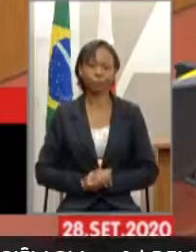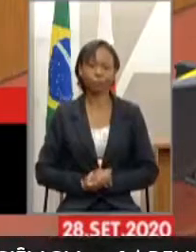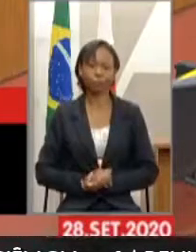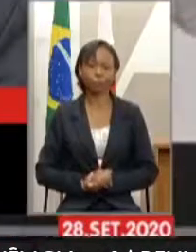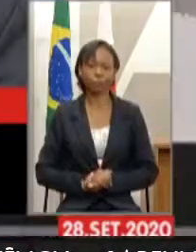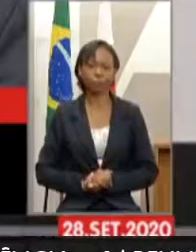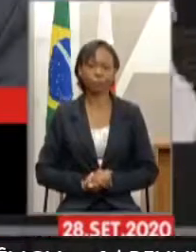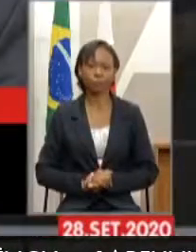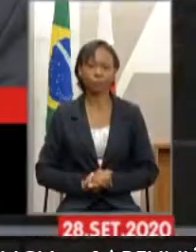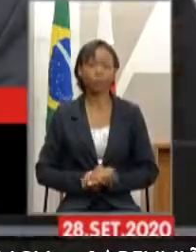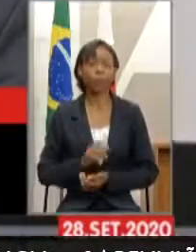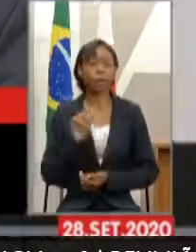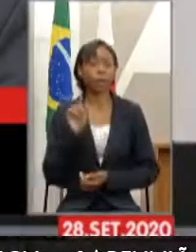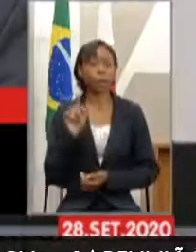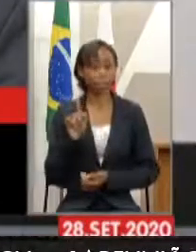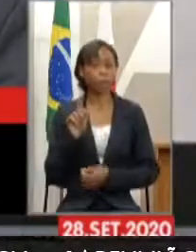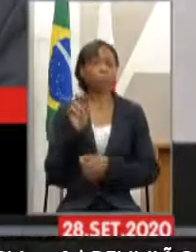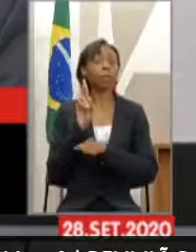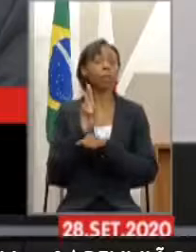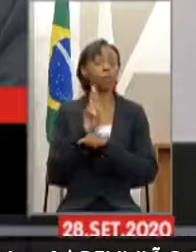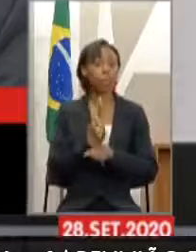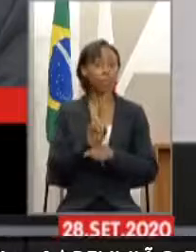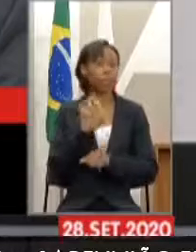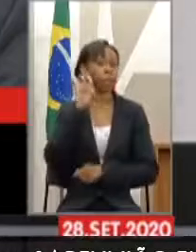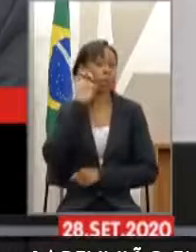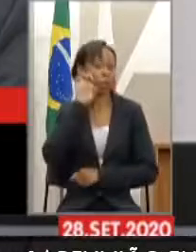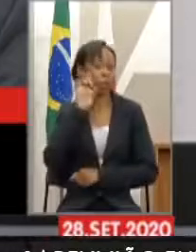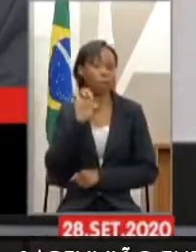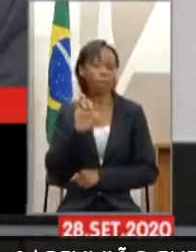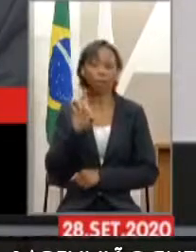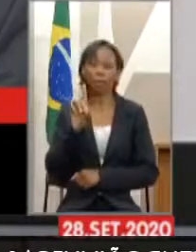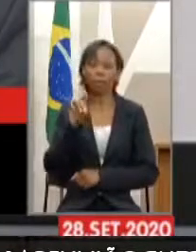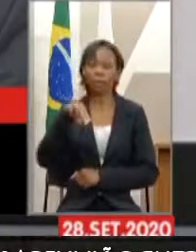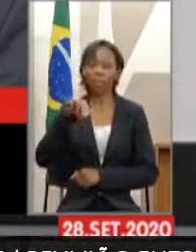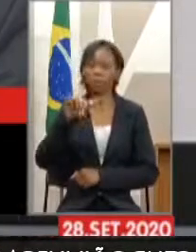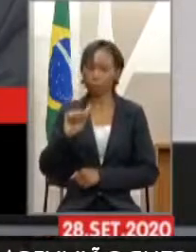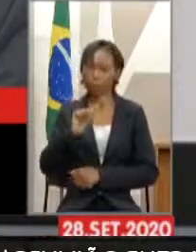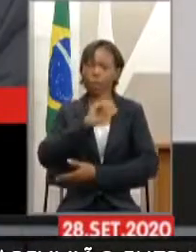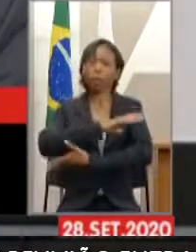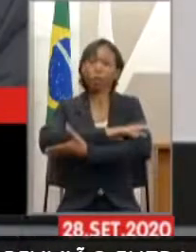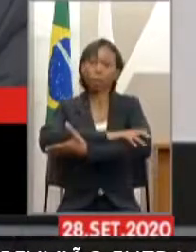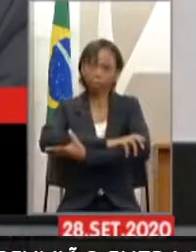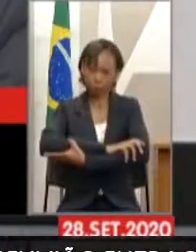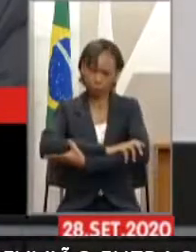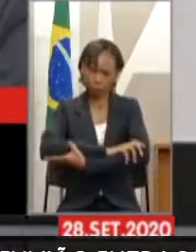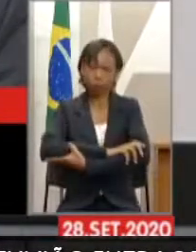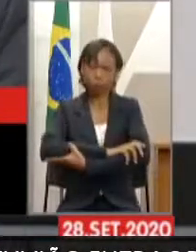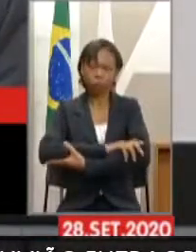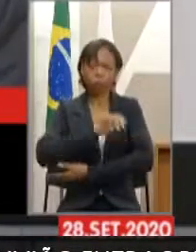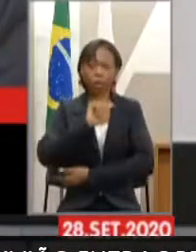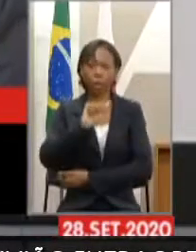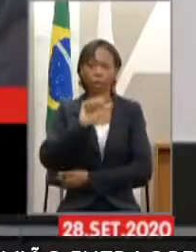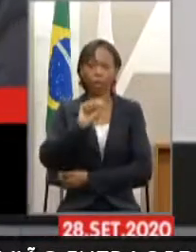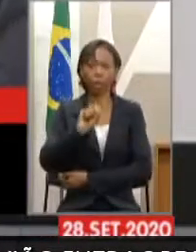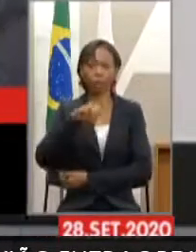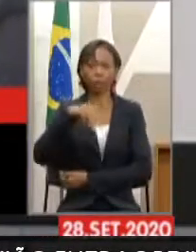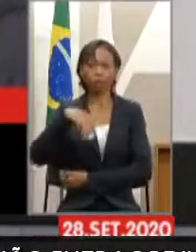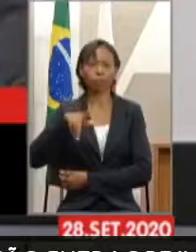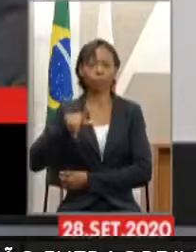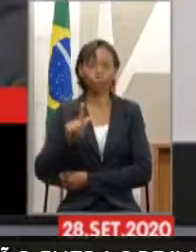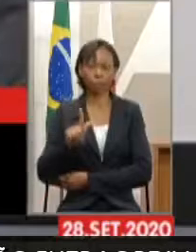Está representando a Edna Soares, que é da Associação dos Surdos de Minas Gerais, ASMG.